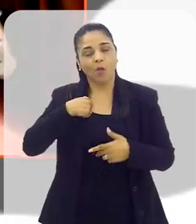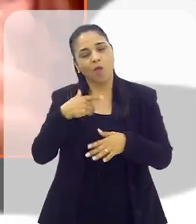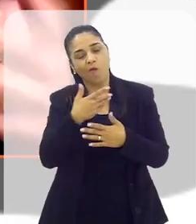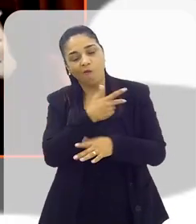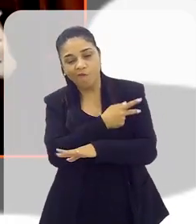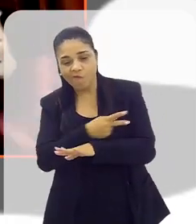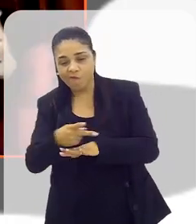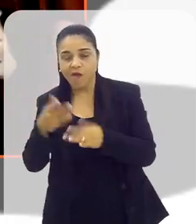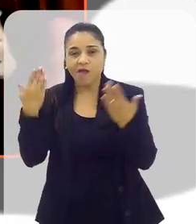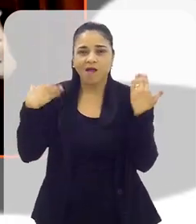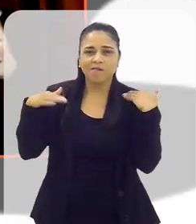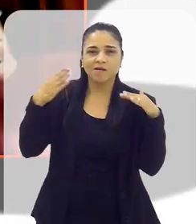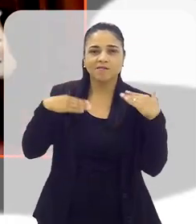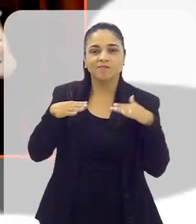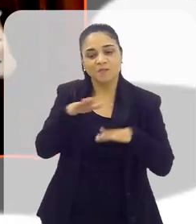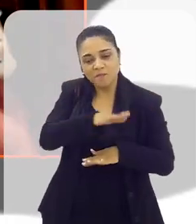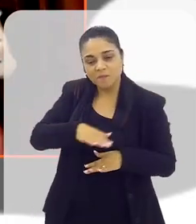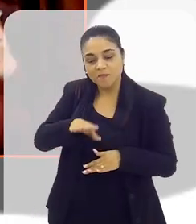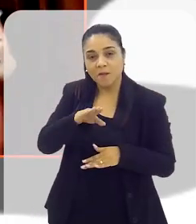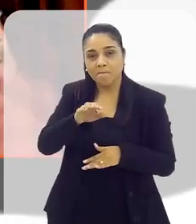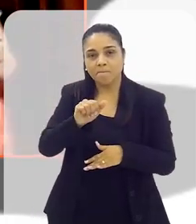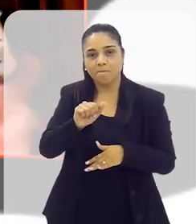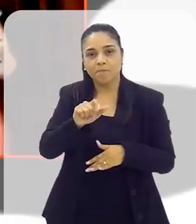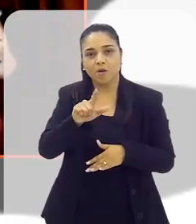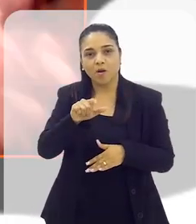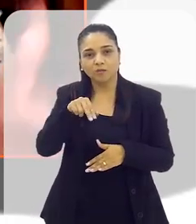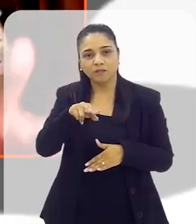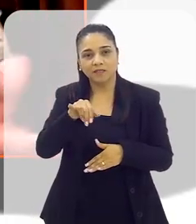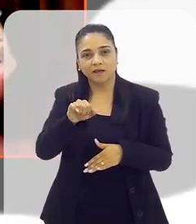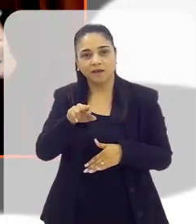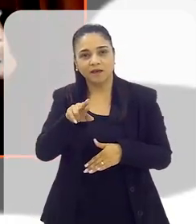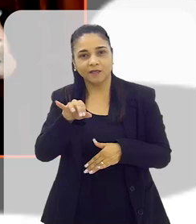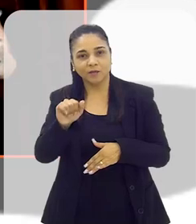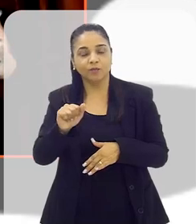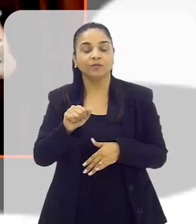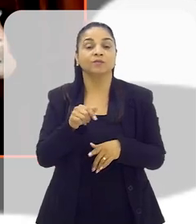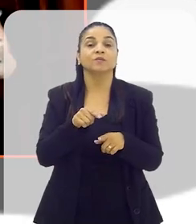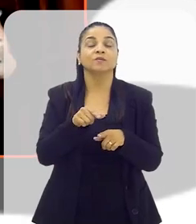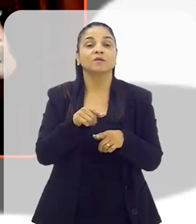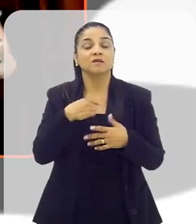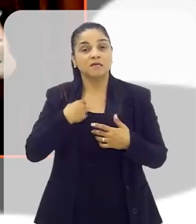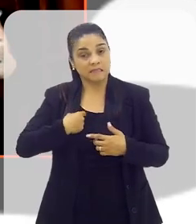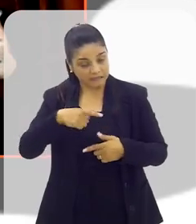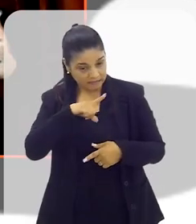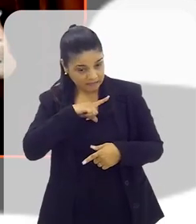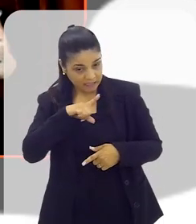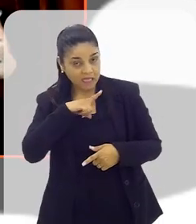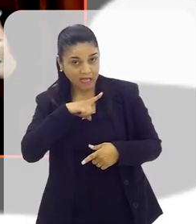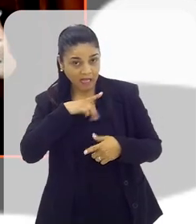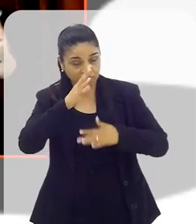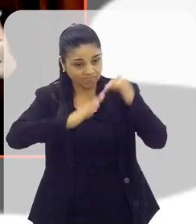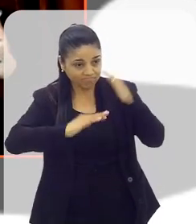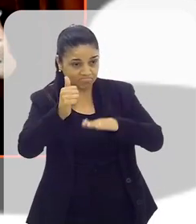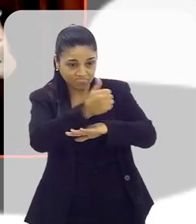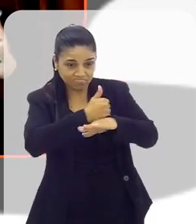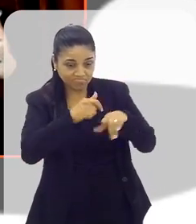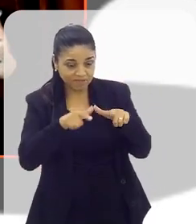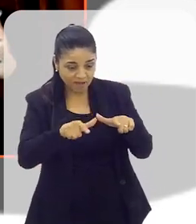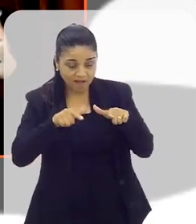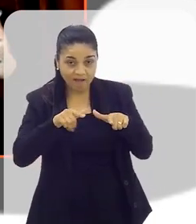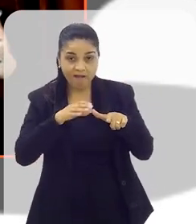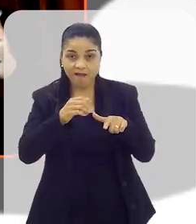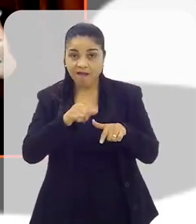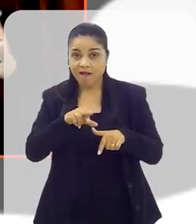sempre exemplo com o Balneário de Campuriú, porque é o lugar, normalmente, para onde eles vão. Toda a sinalização é espanhol, todos os